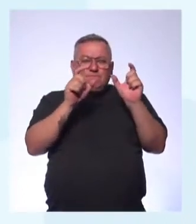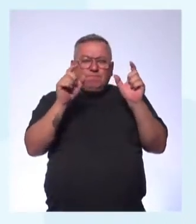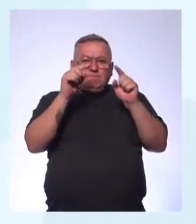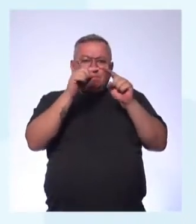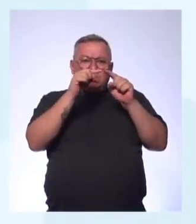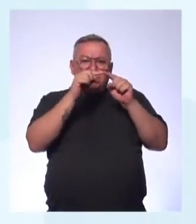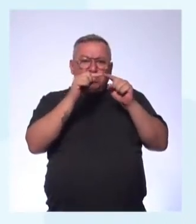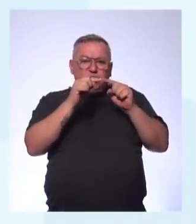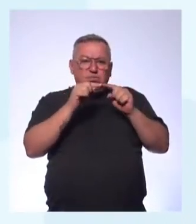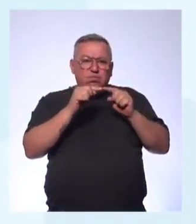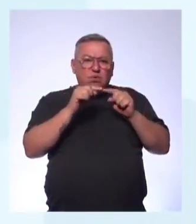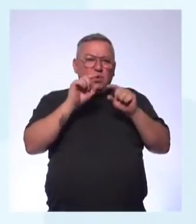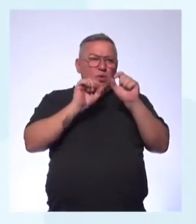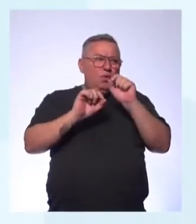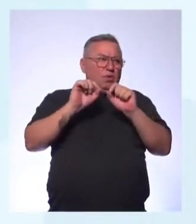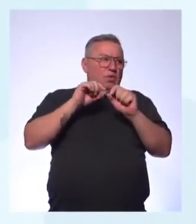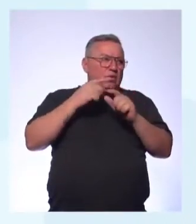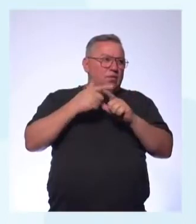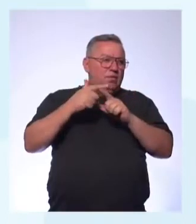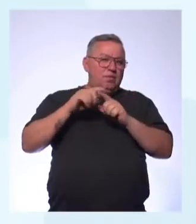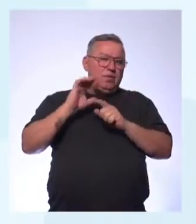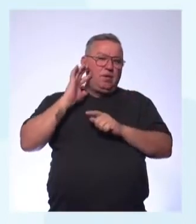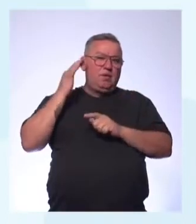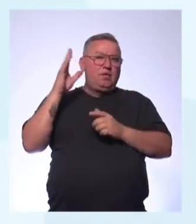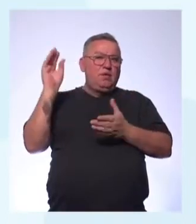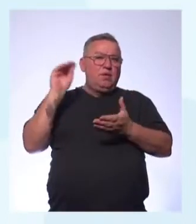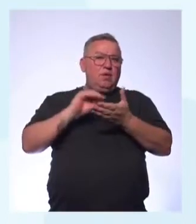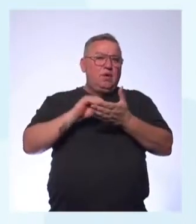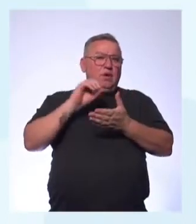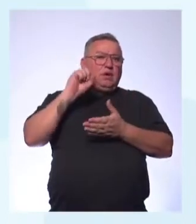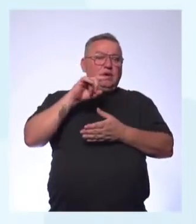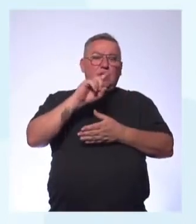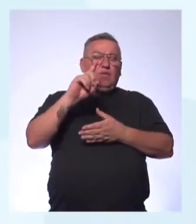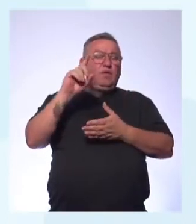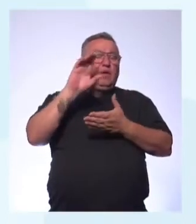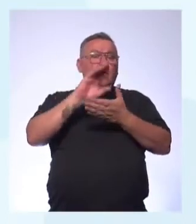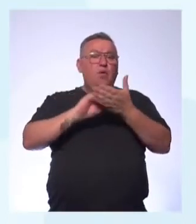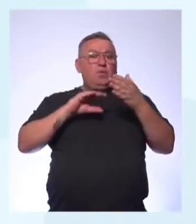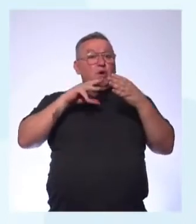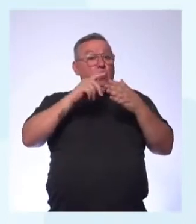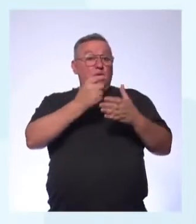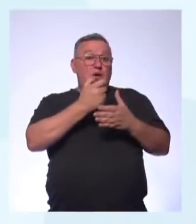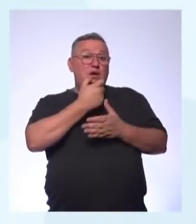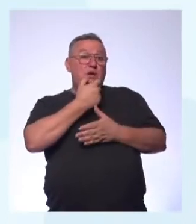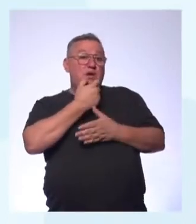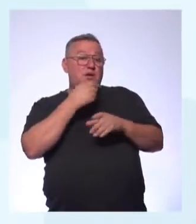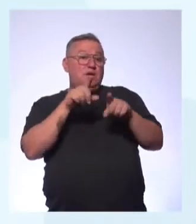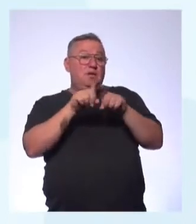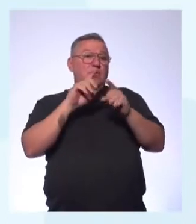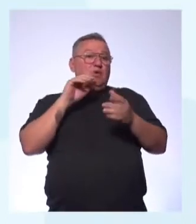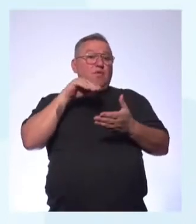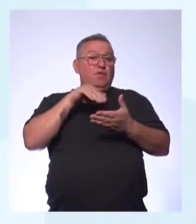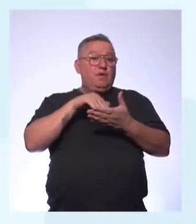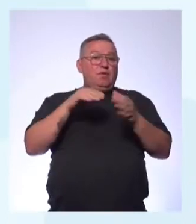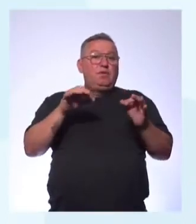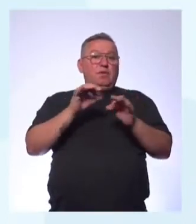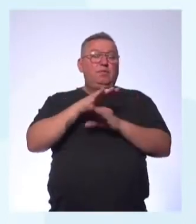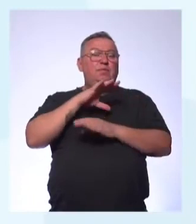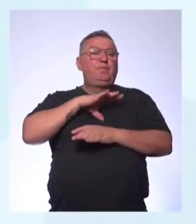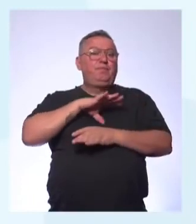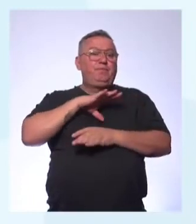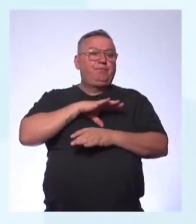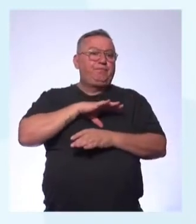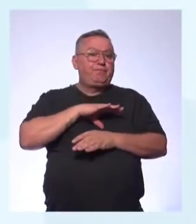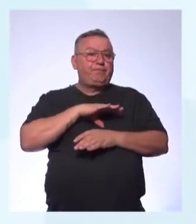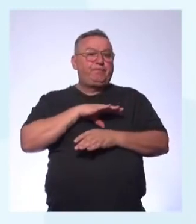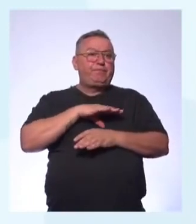que define o que é desastre natural Você coloca ali Se não você copia tudo em inglês E o finalzinho você termina em português Então